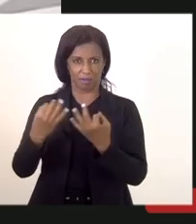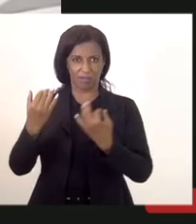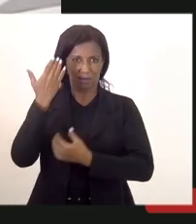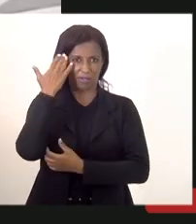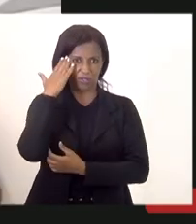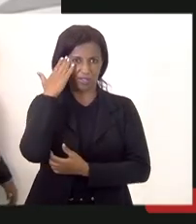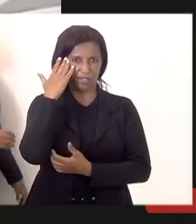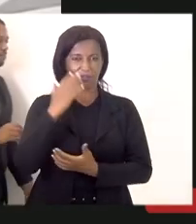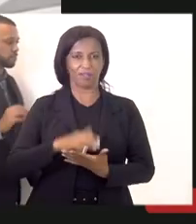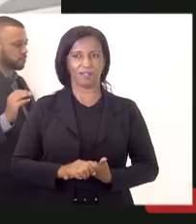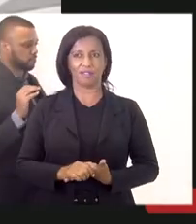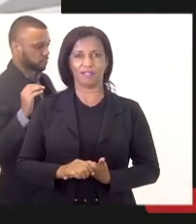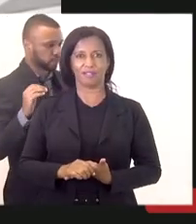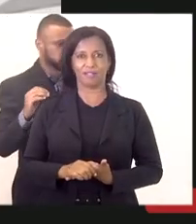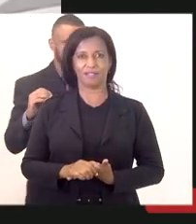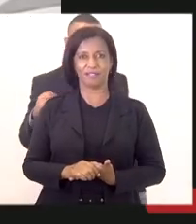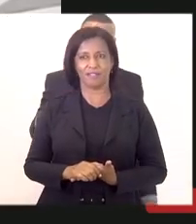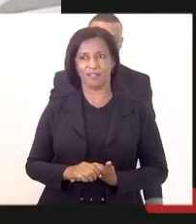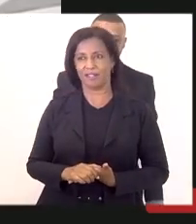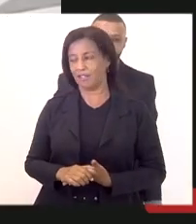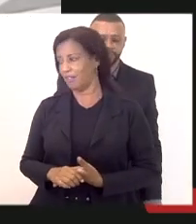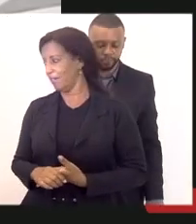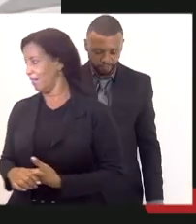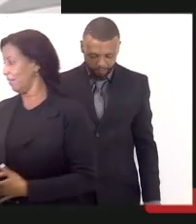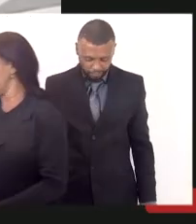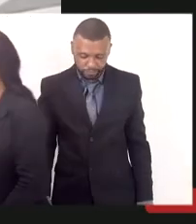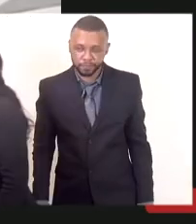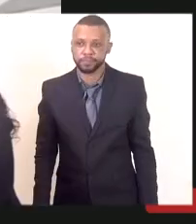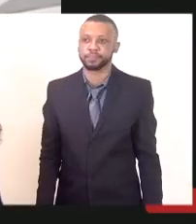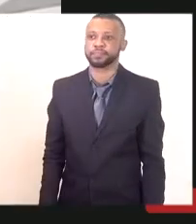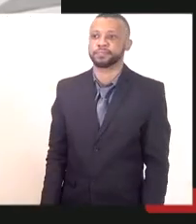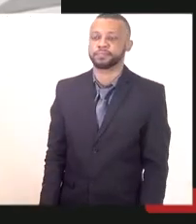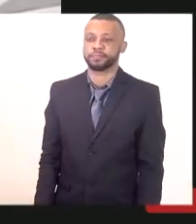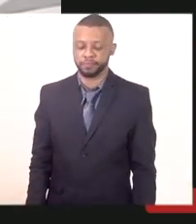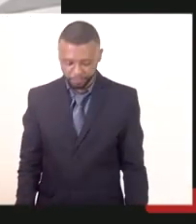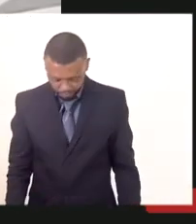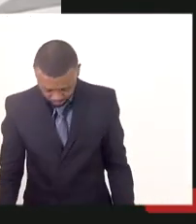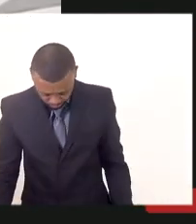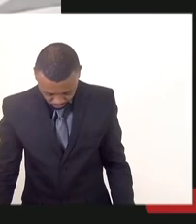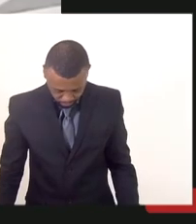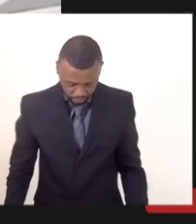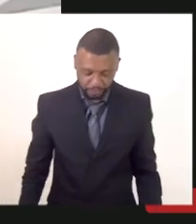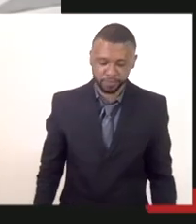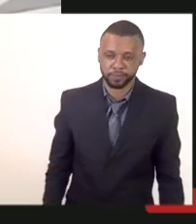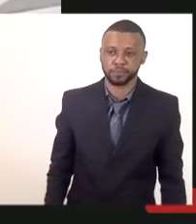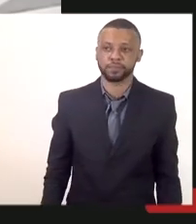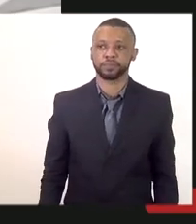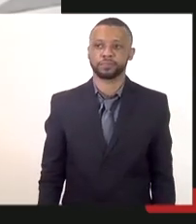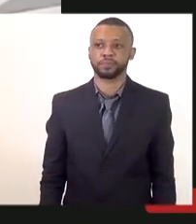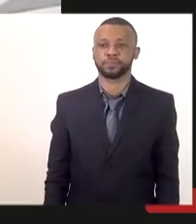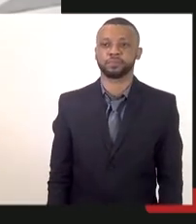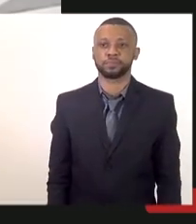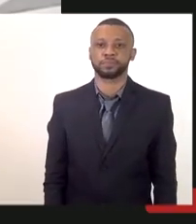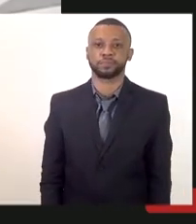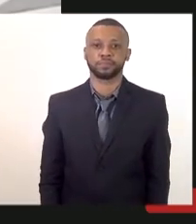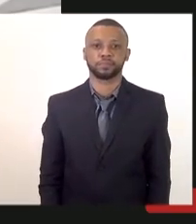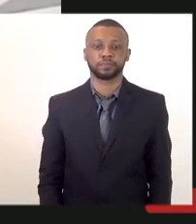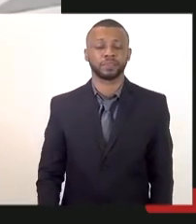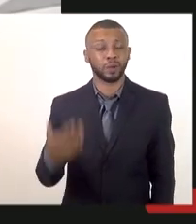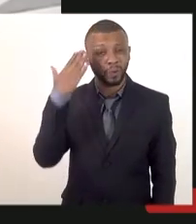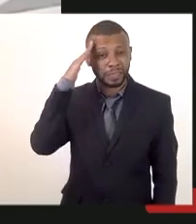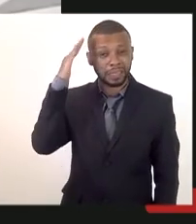entendo o seguinte que existe um banco de reservas que seria exatamente esses que estão fora que não foram